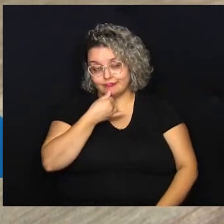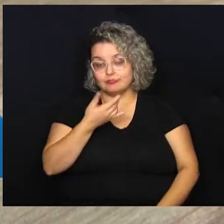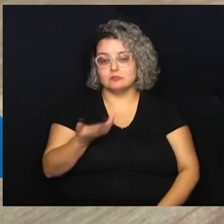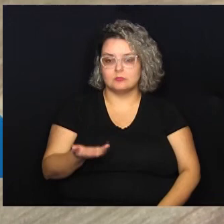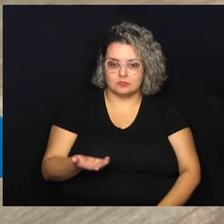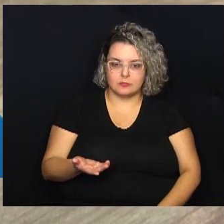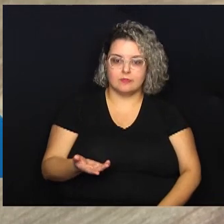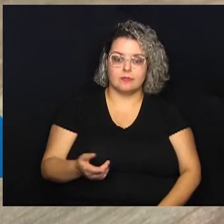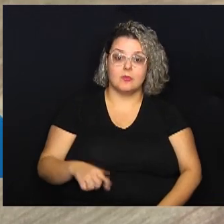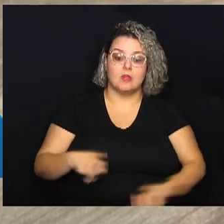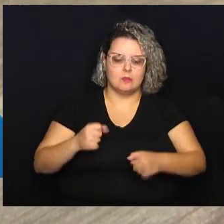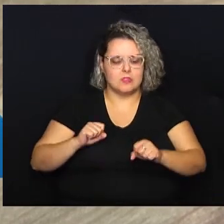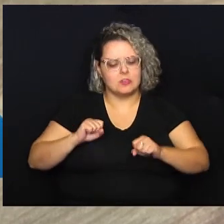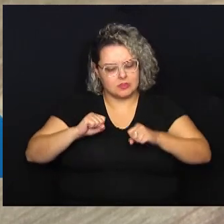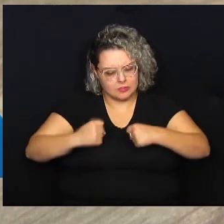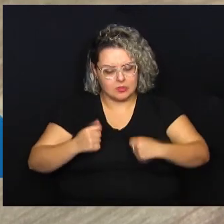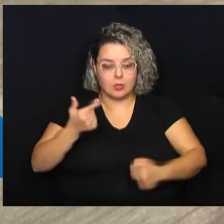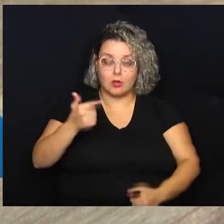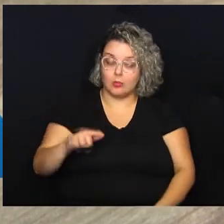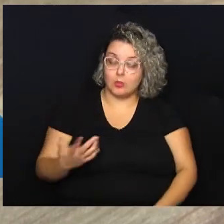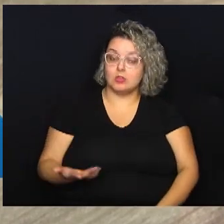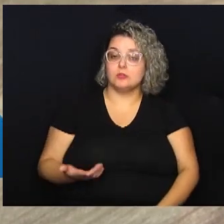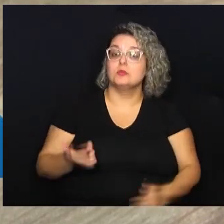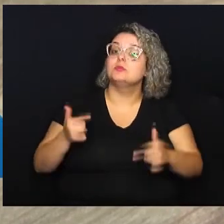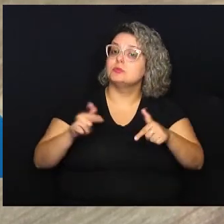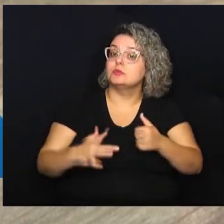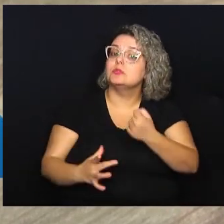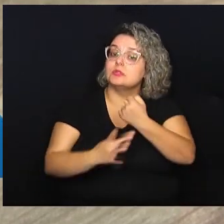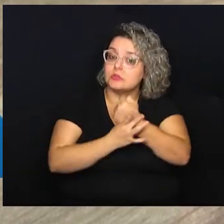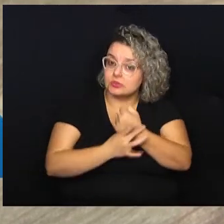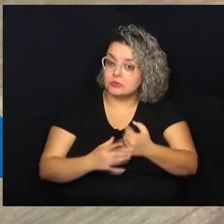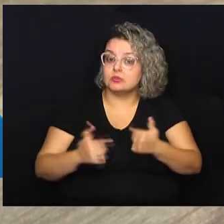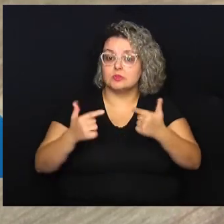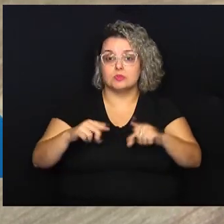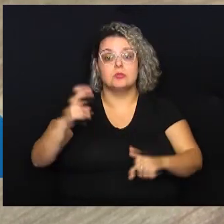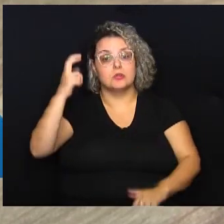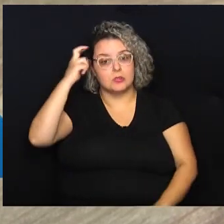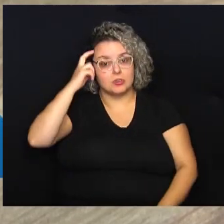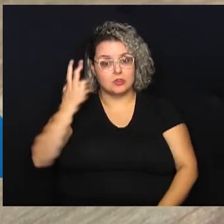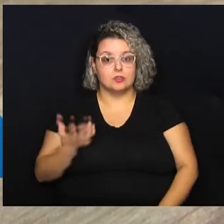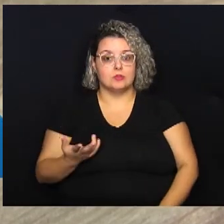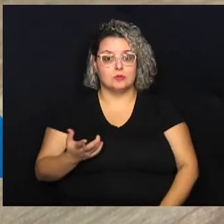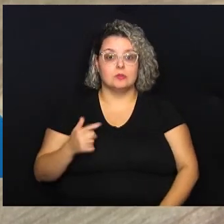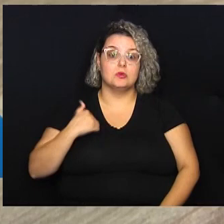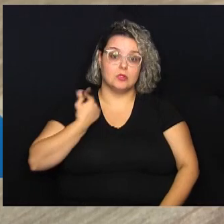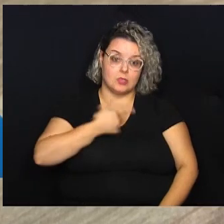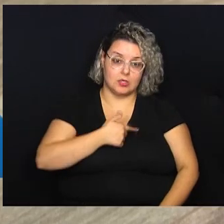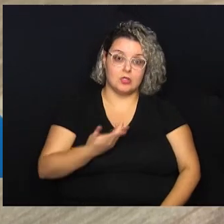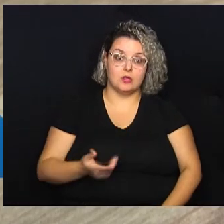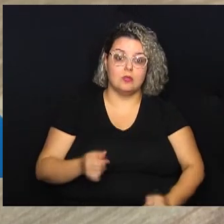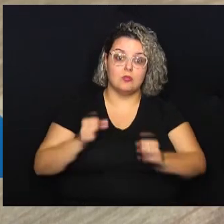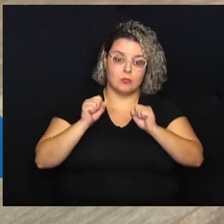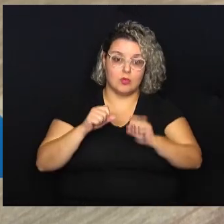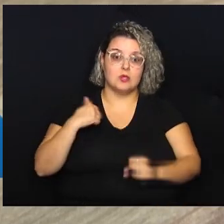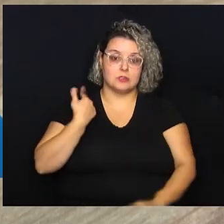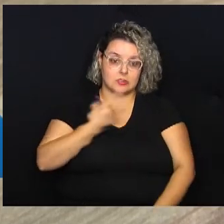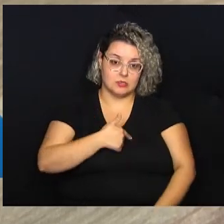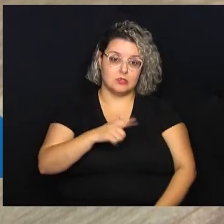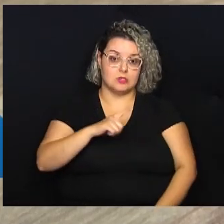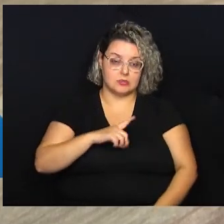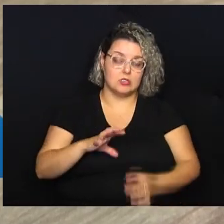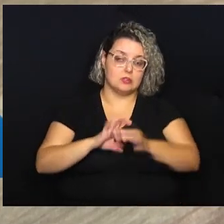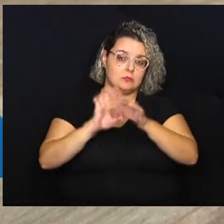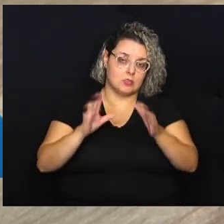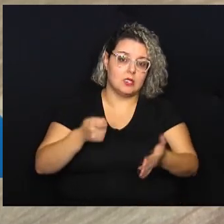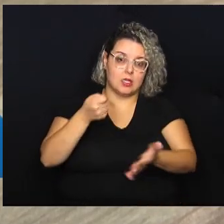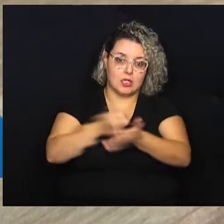infelizmente, ainda precisa ter muita resistência, buscar espaços seguros, buscar espaços culturais que sejam nossos, onde a gente possa ter a nossa